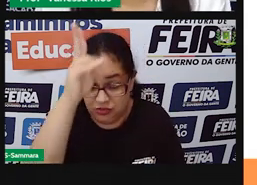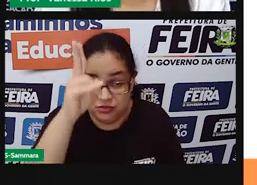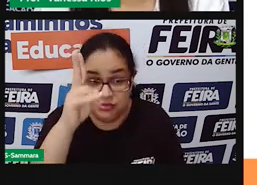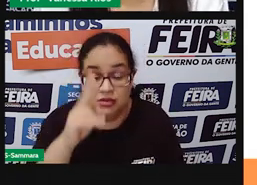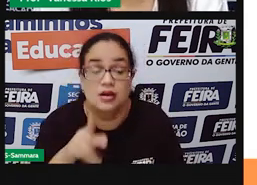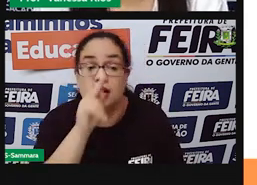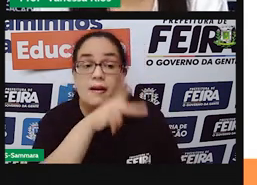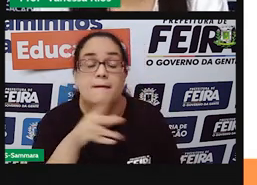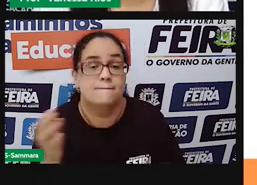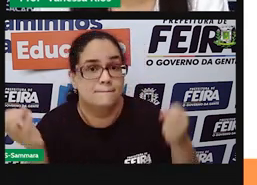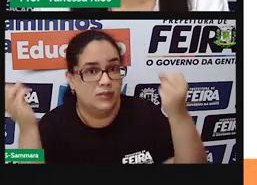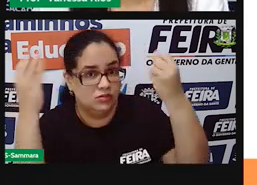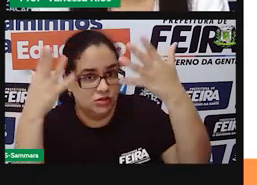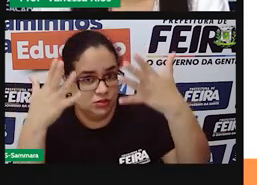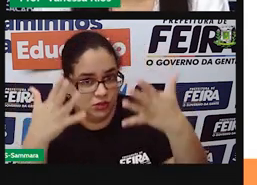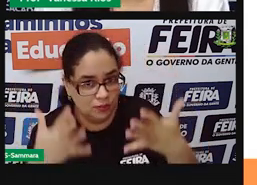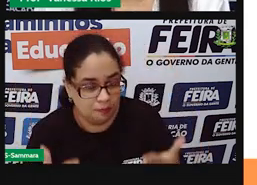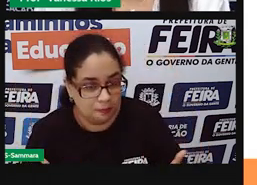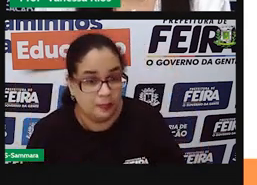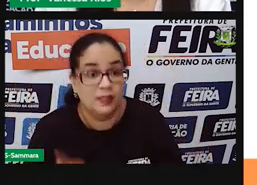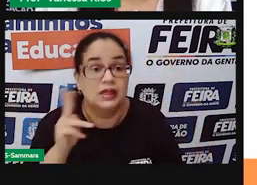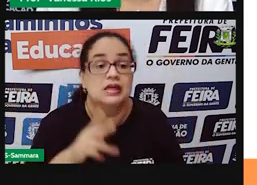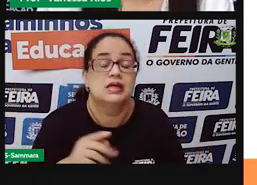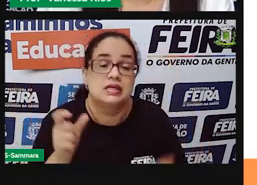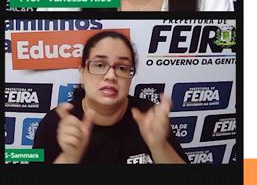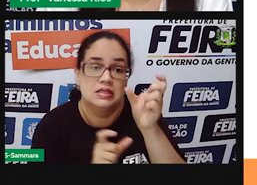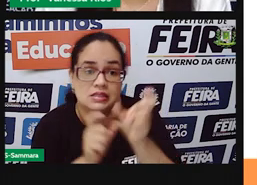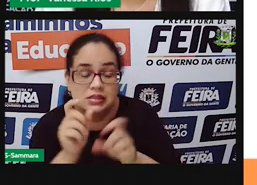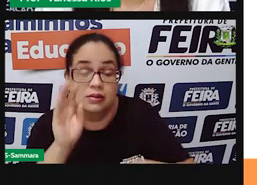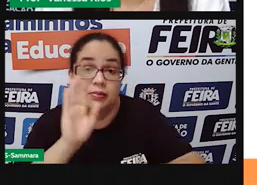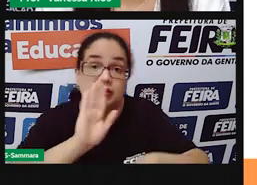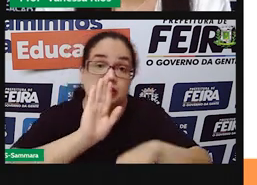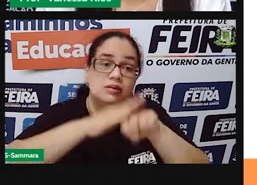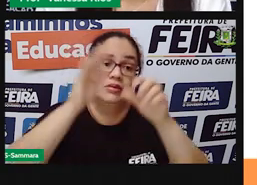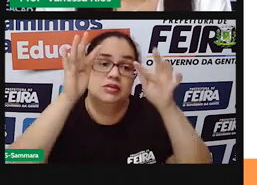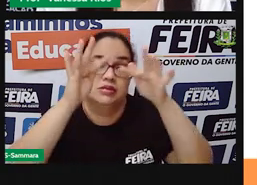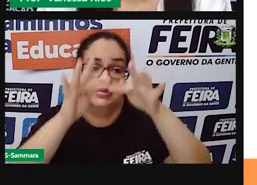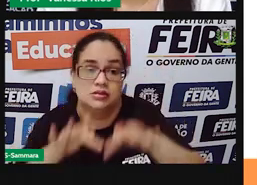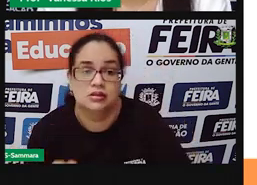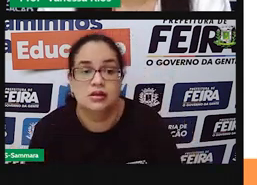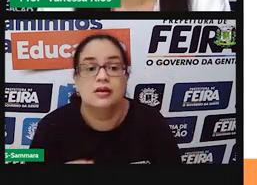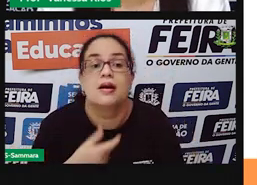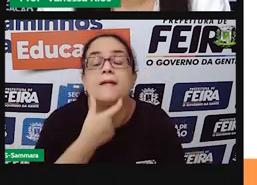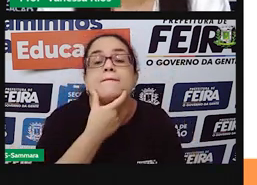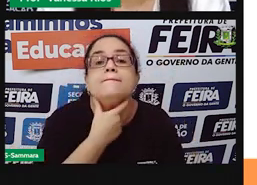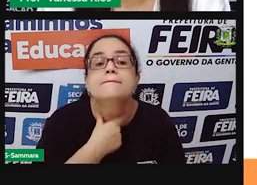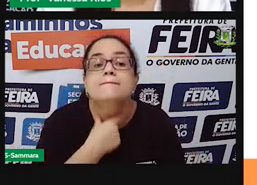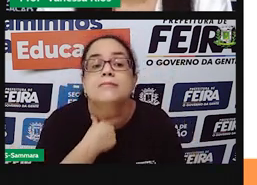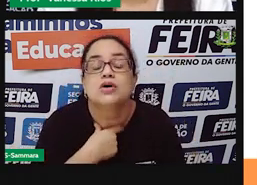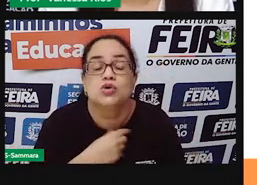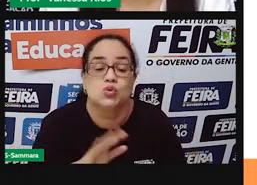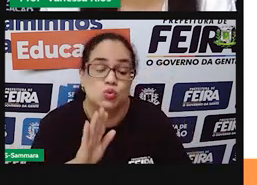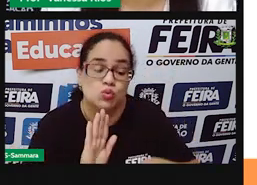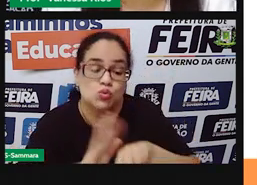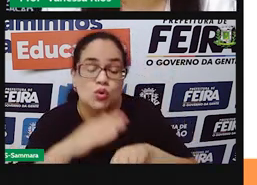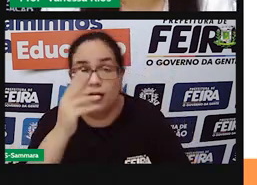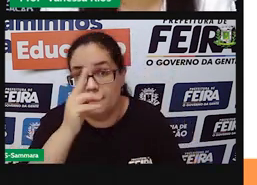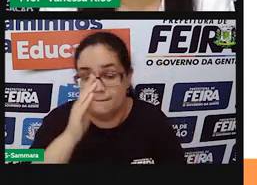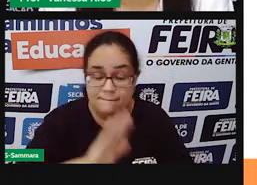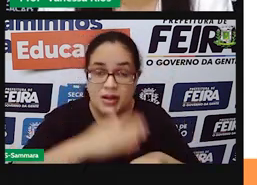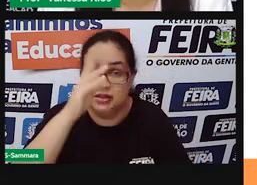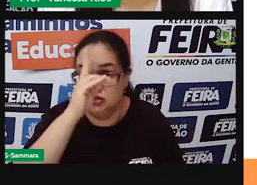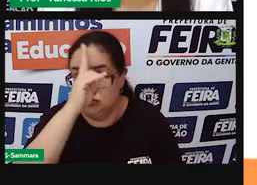prova já explicou que sílaba tônica é aquele pedacinho da palavra que, na pronúncia, sai com um som mais